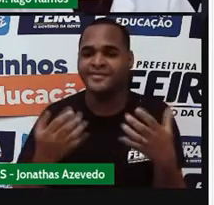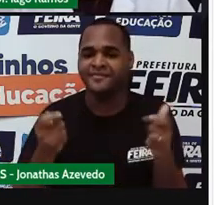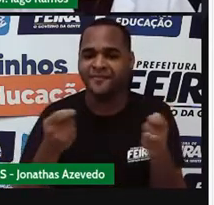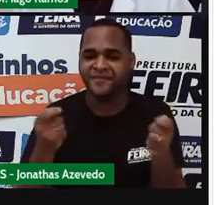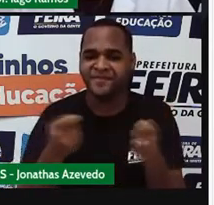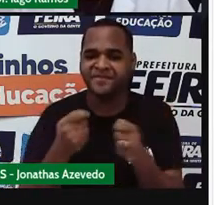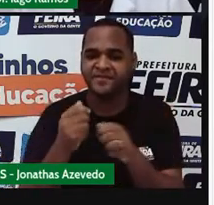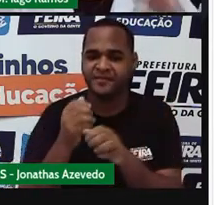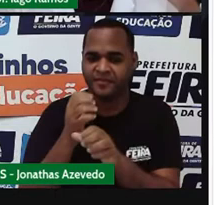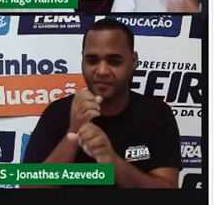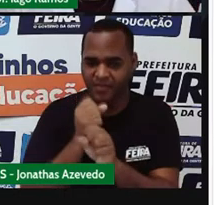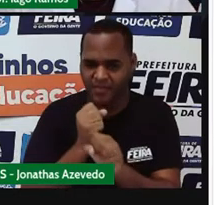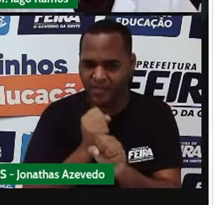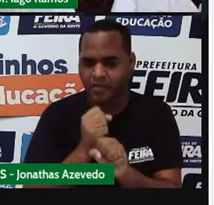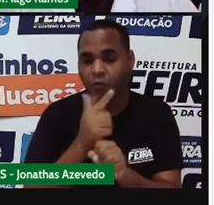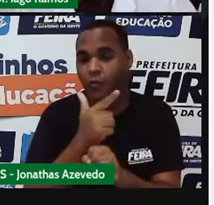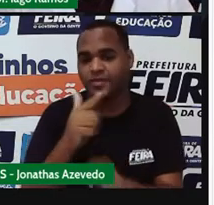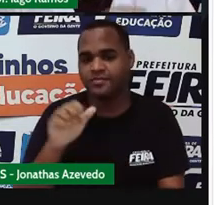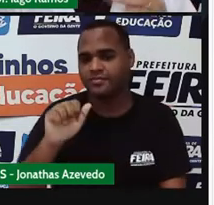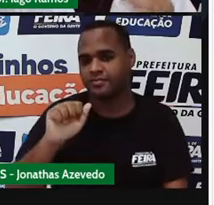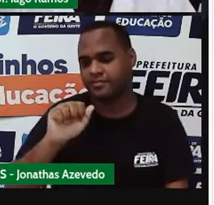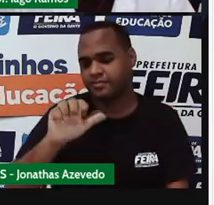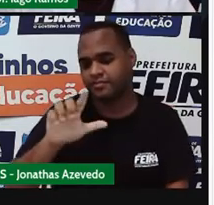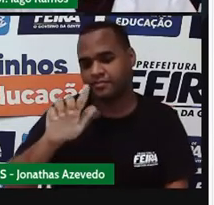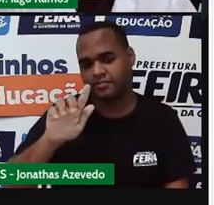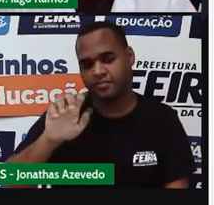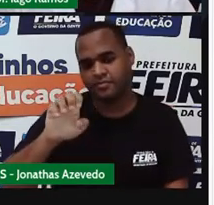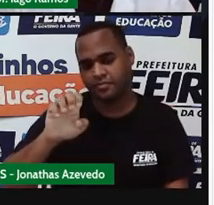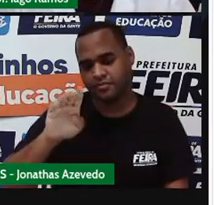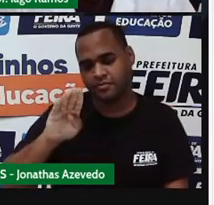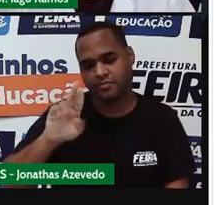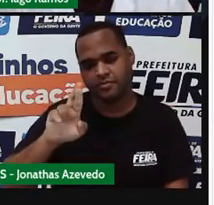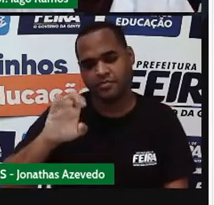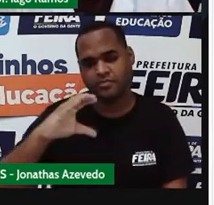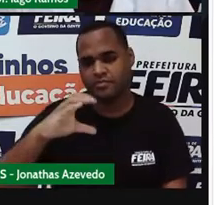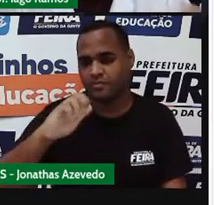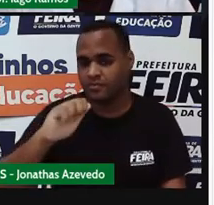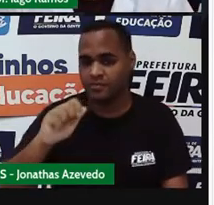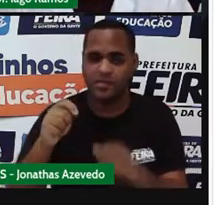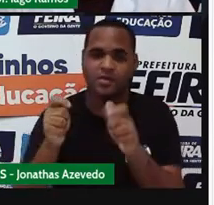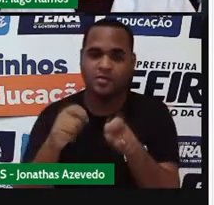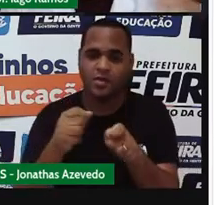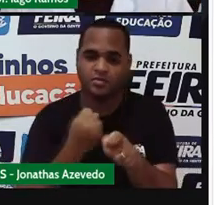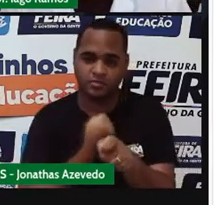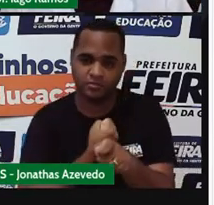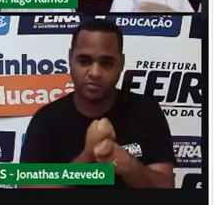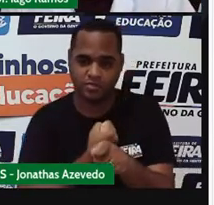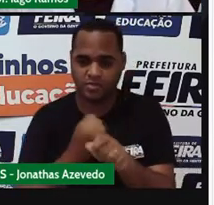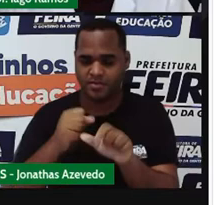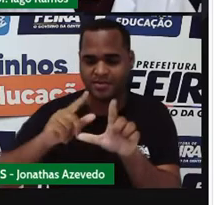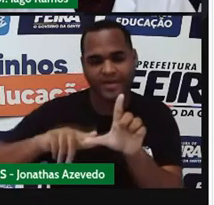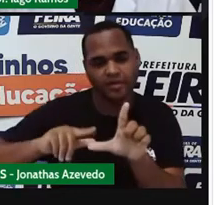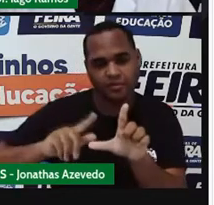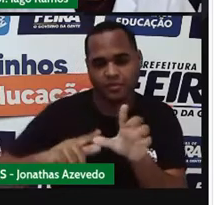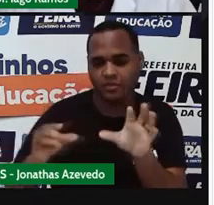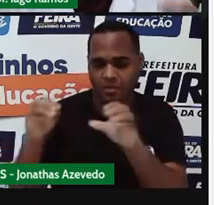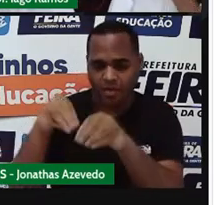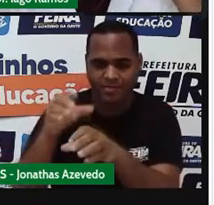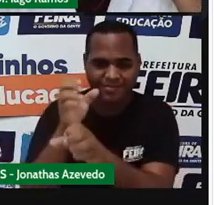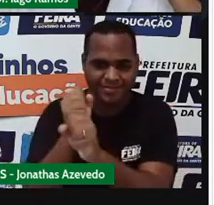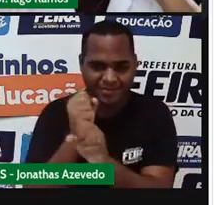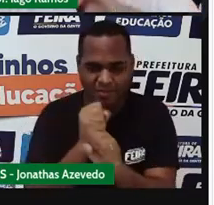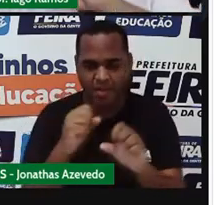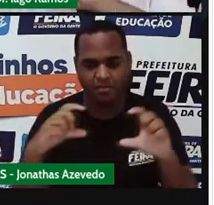forma algébrica. Forma algébrica é quando a gente mistura número com letra, em um mesmo cálculo.